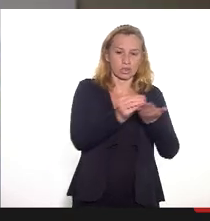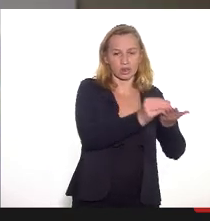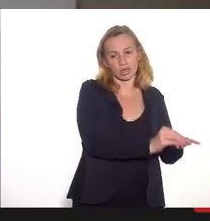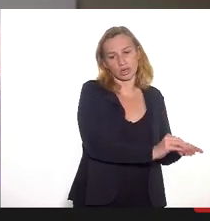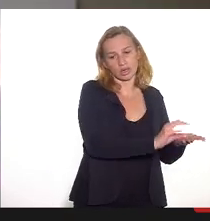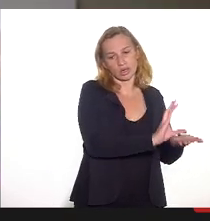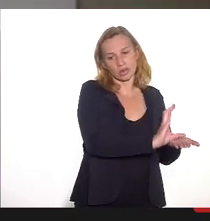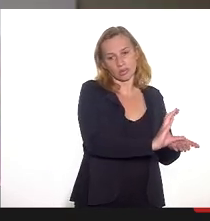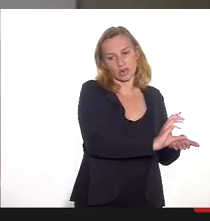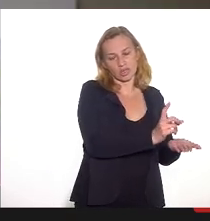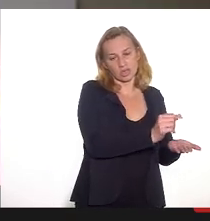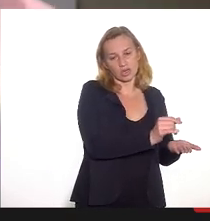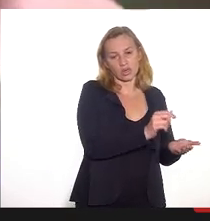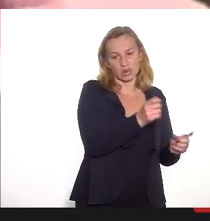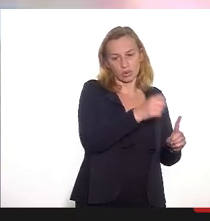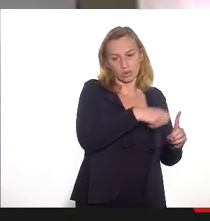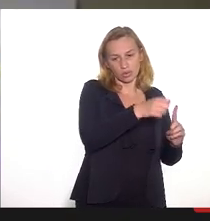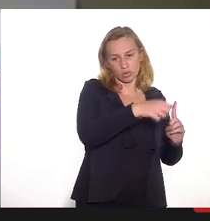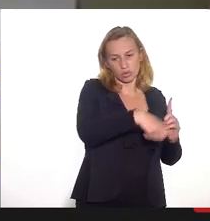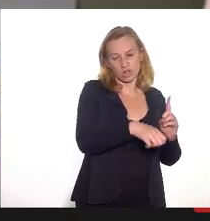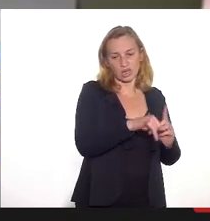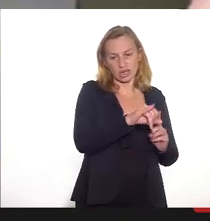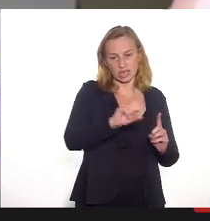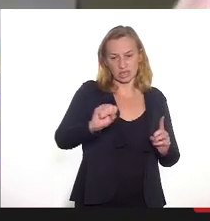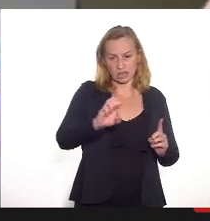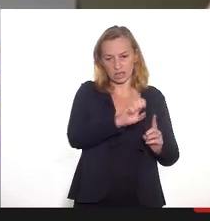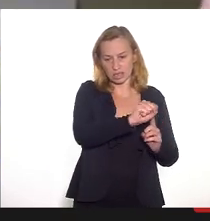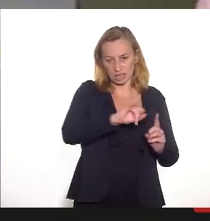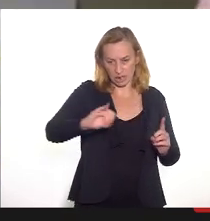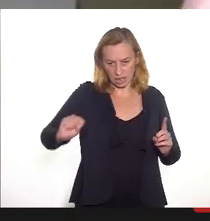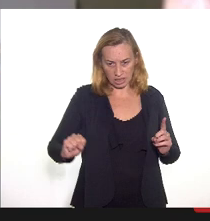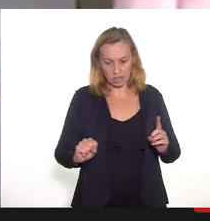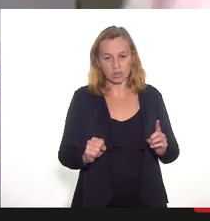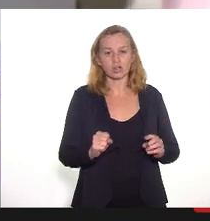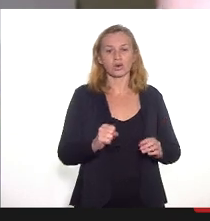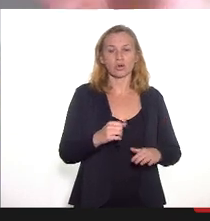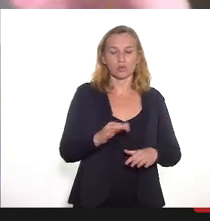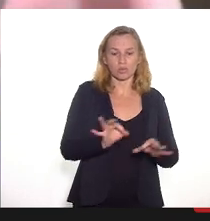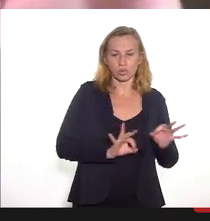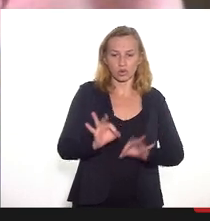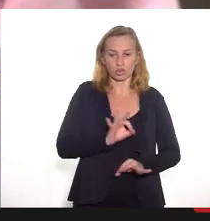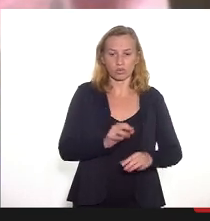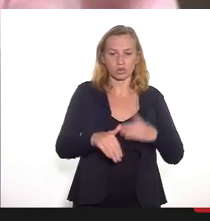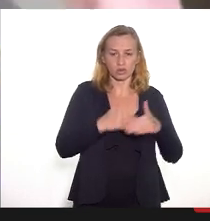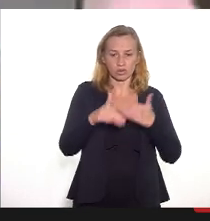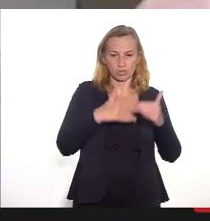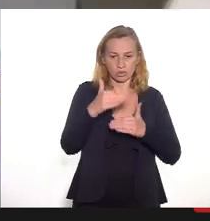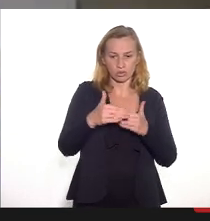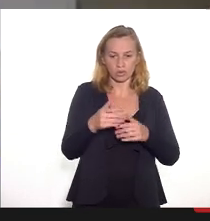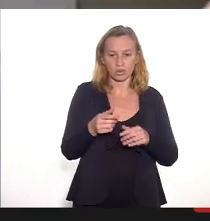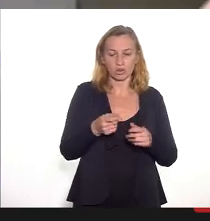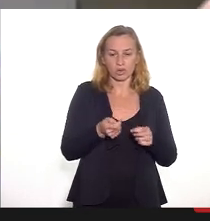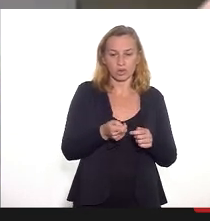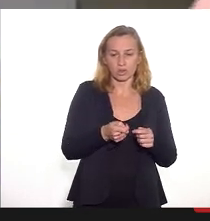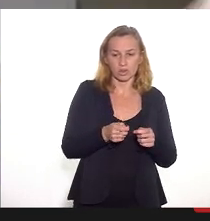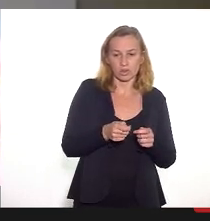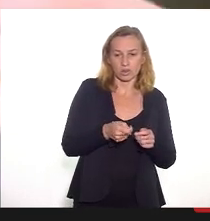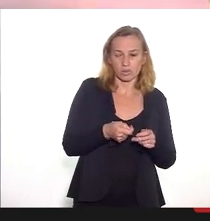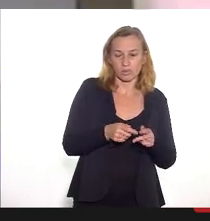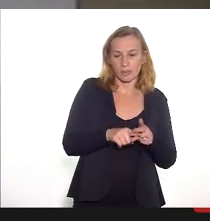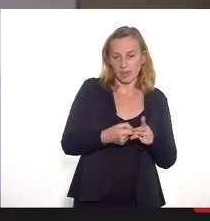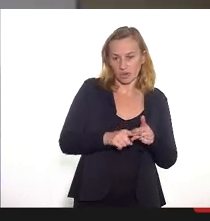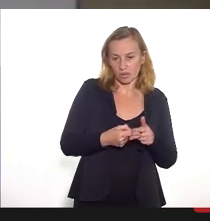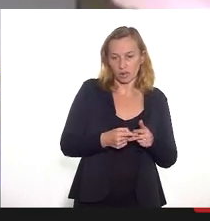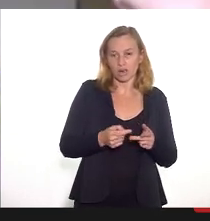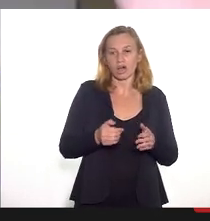para a SES, de maneira que a SES possa ter um cronograma de desembolso regular ao longo dos meses para